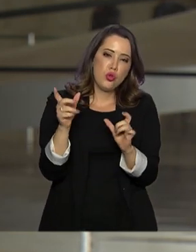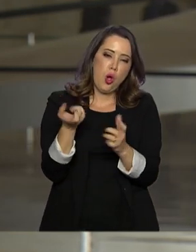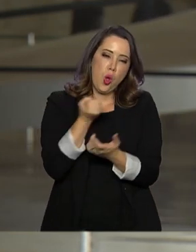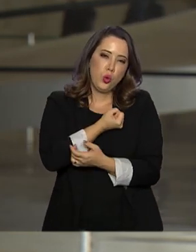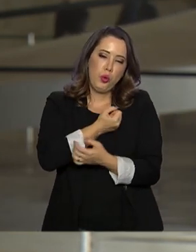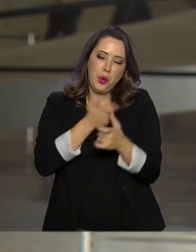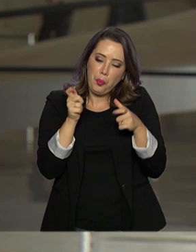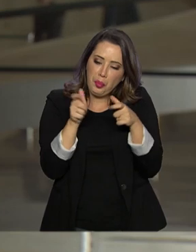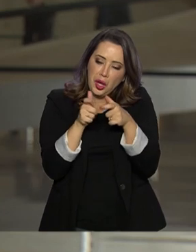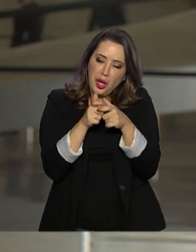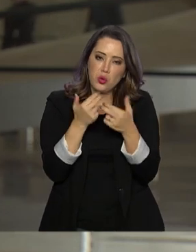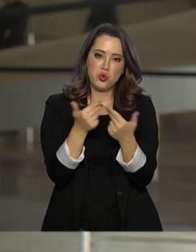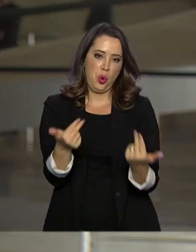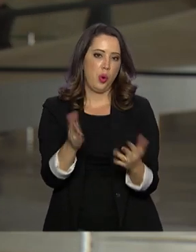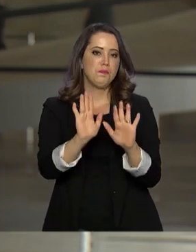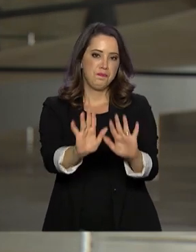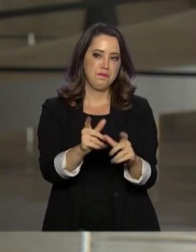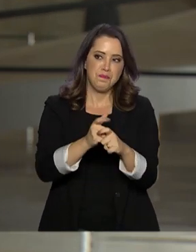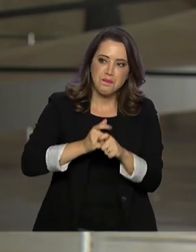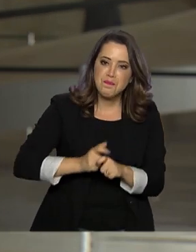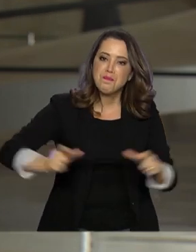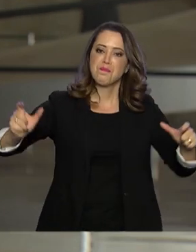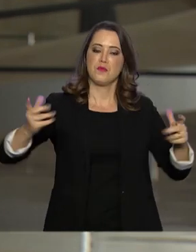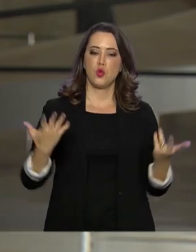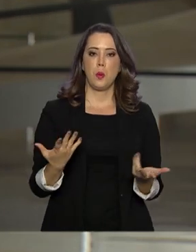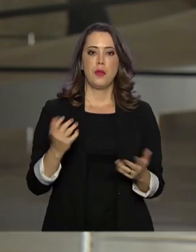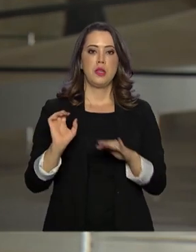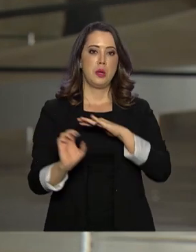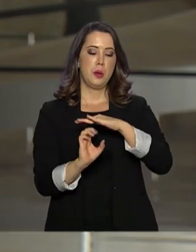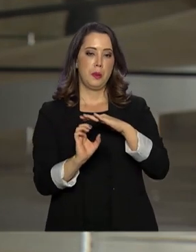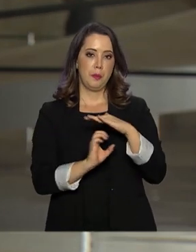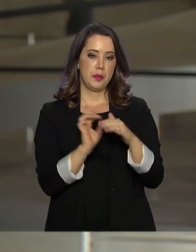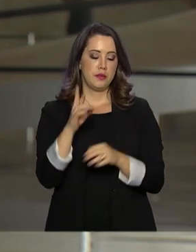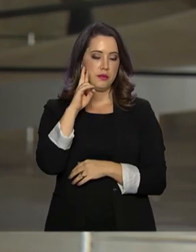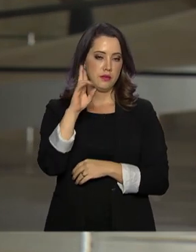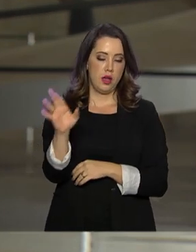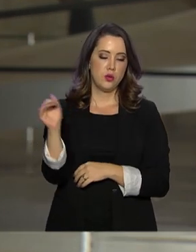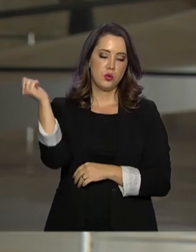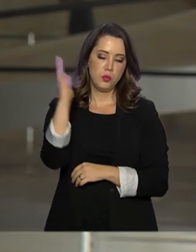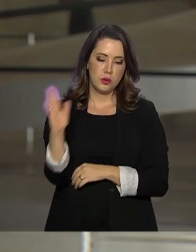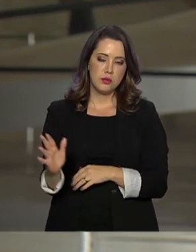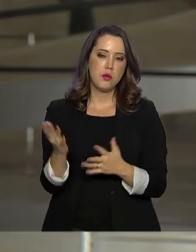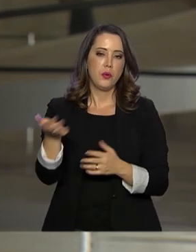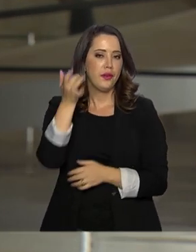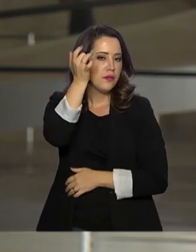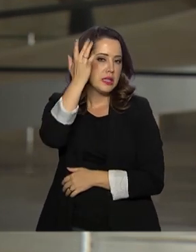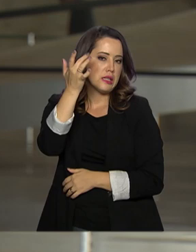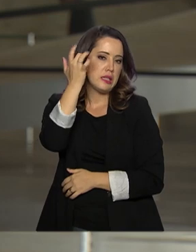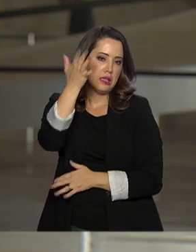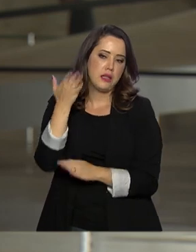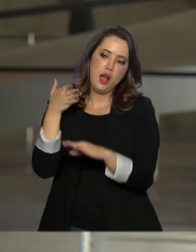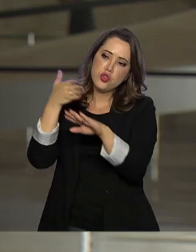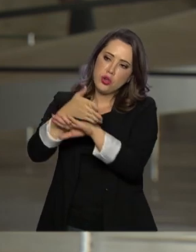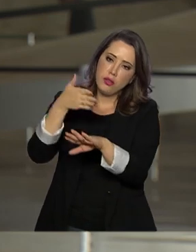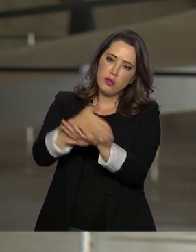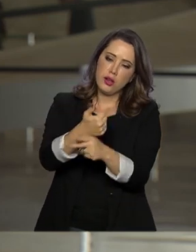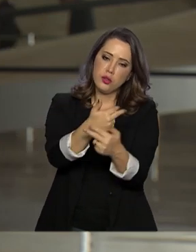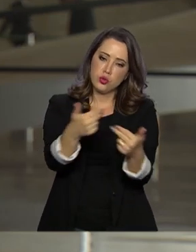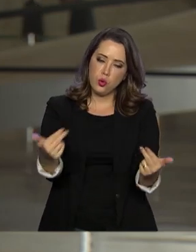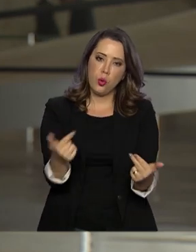limitado de produtos. Empresários brasileiros defendem uma maior facilidade de entrada de